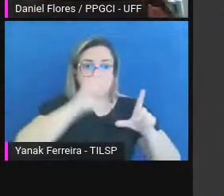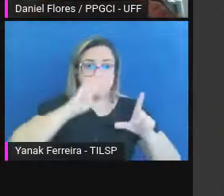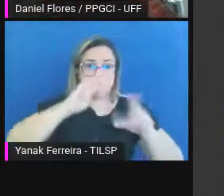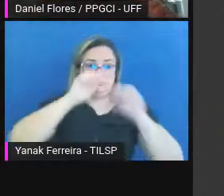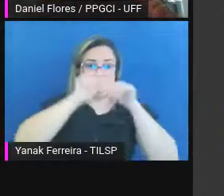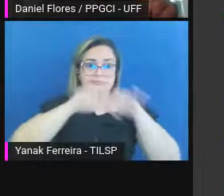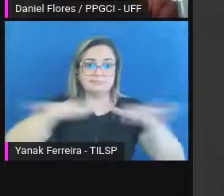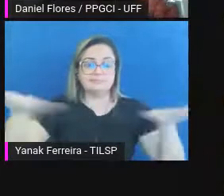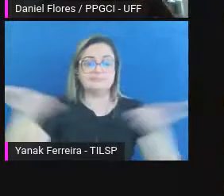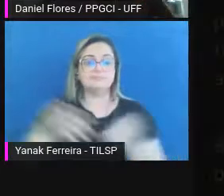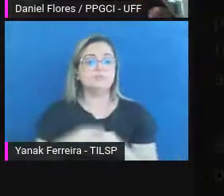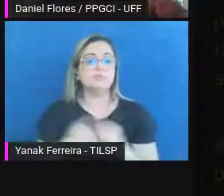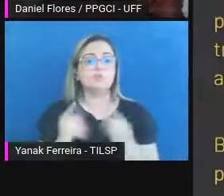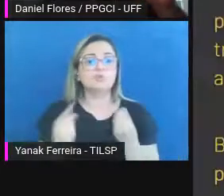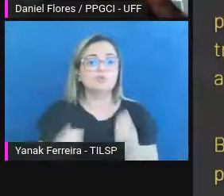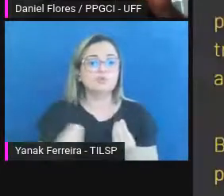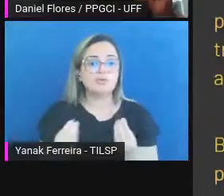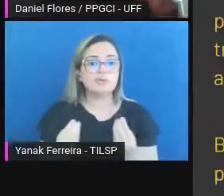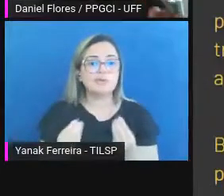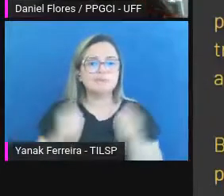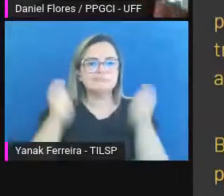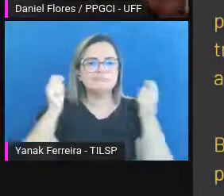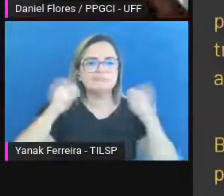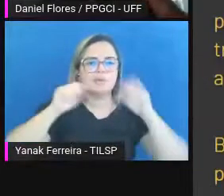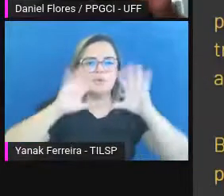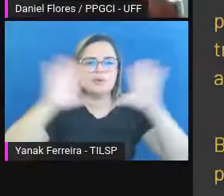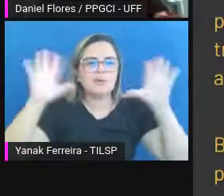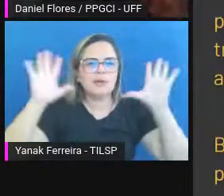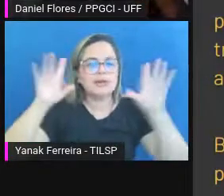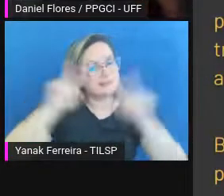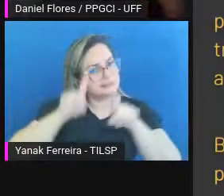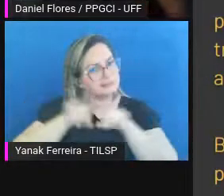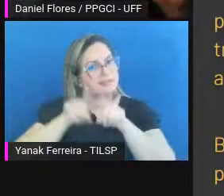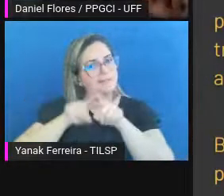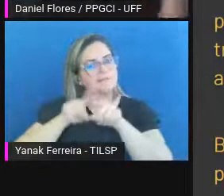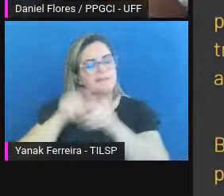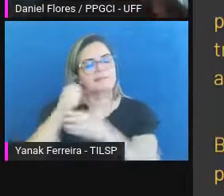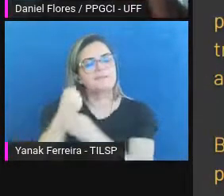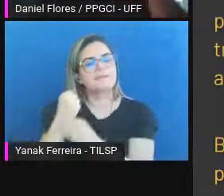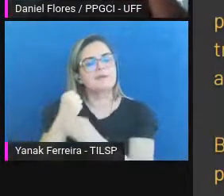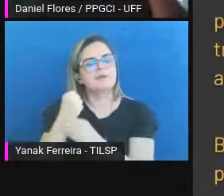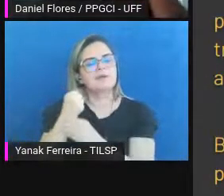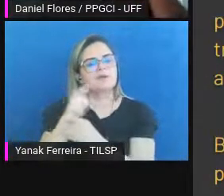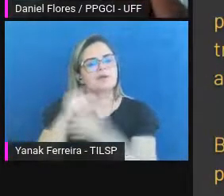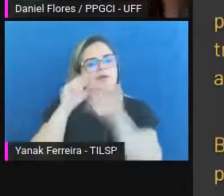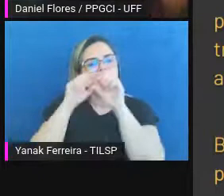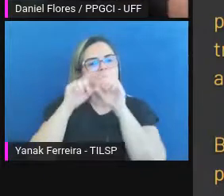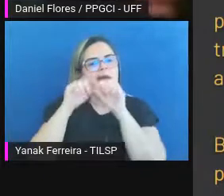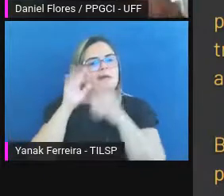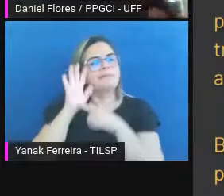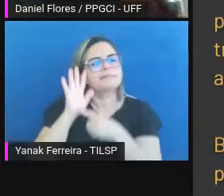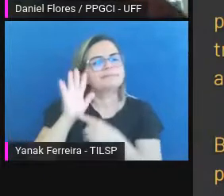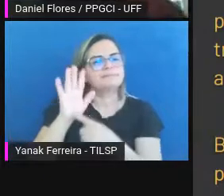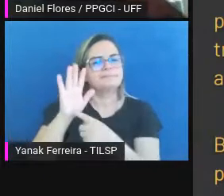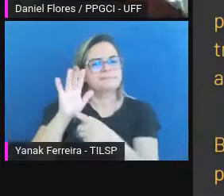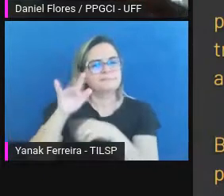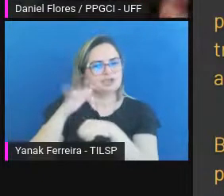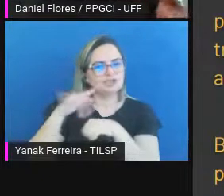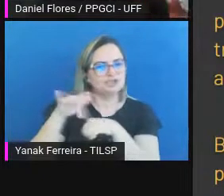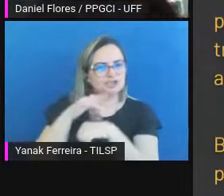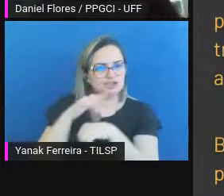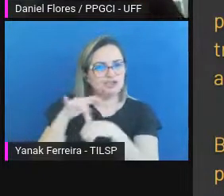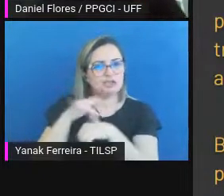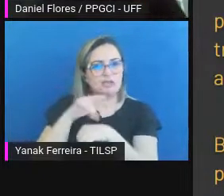em uma abordagem da preservação digital sistêmica, não vou ler aqui a